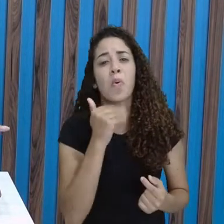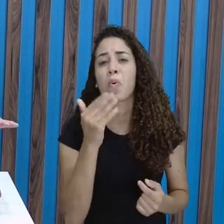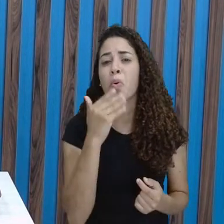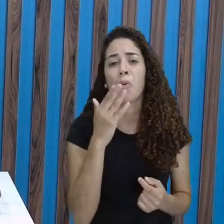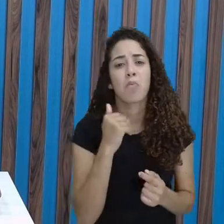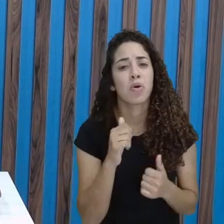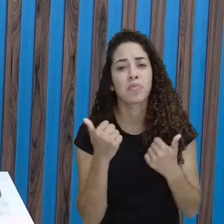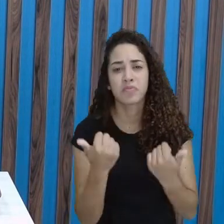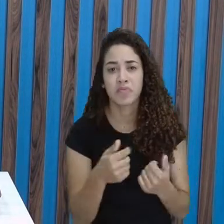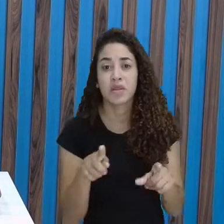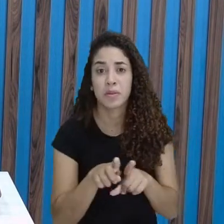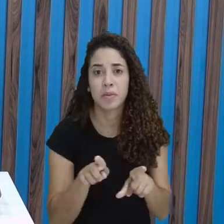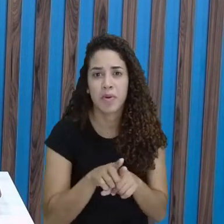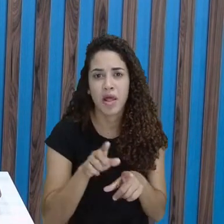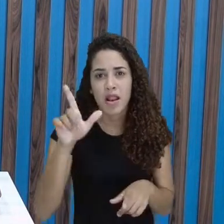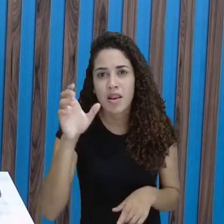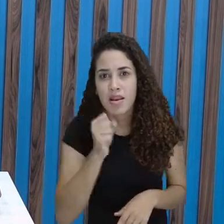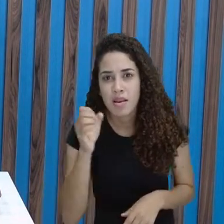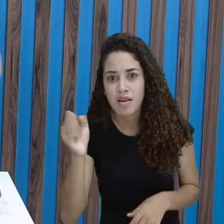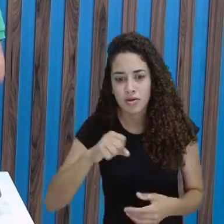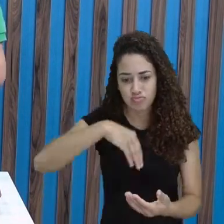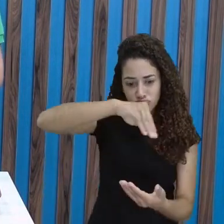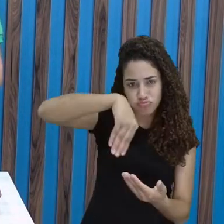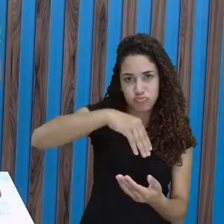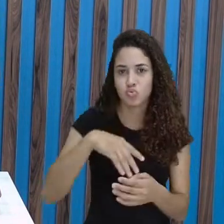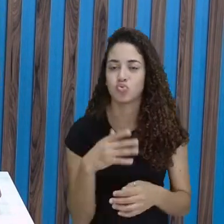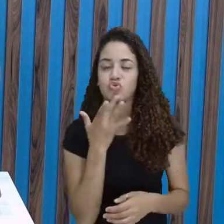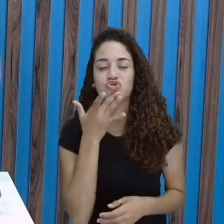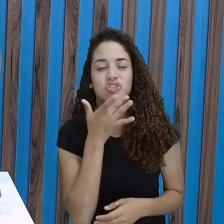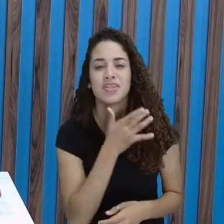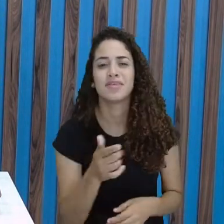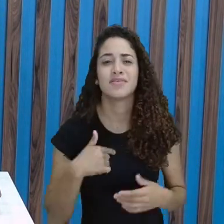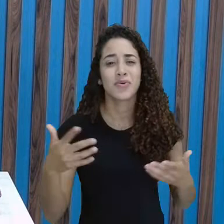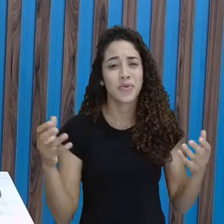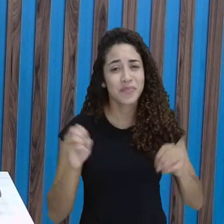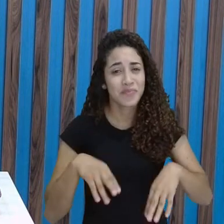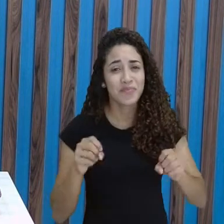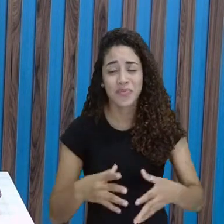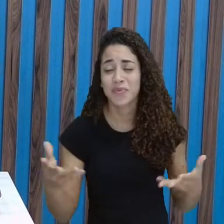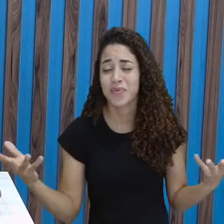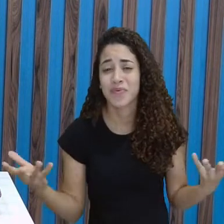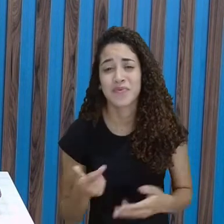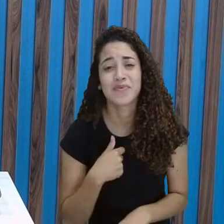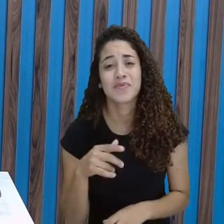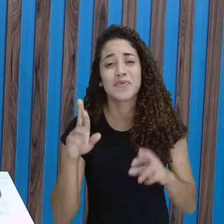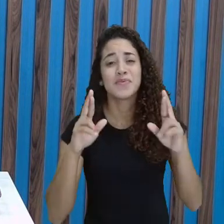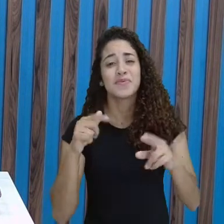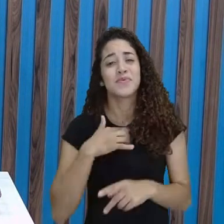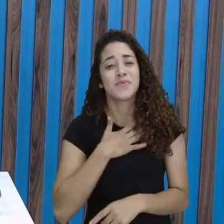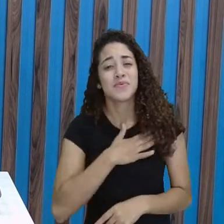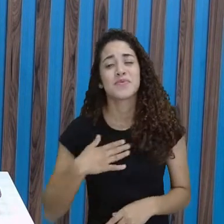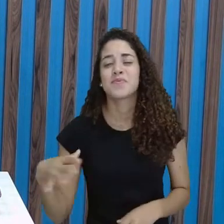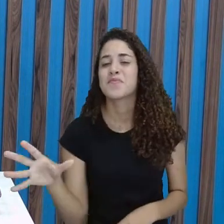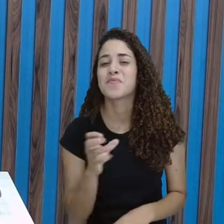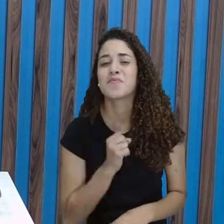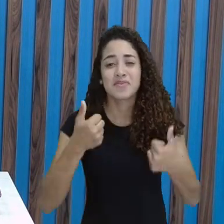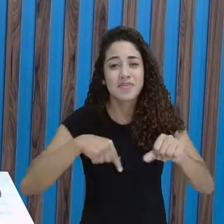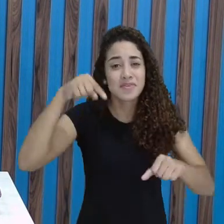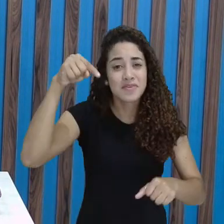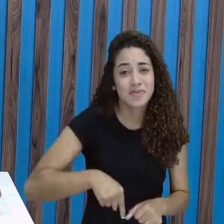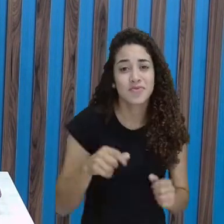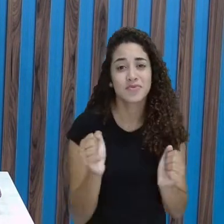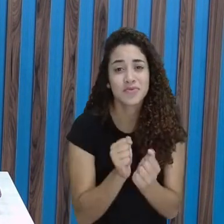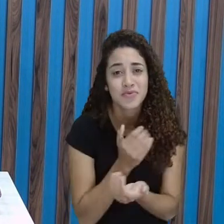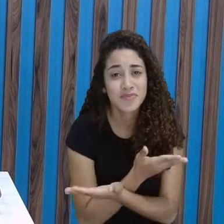leite condensado em cima que fica mais gostoso ainda. Gente, essa foi a aula de hoje. Espero que vocês tenham gostado. Amei estar aqui com vocês. Quero saber qual